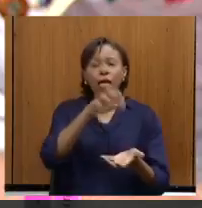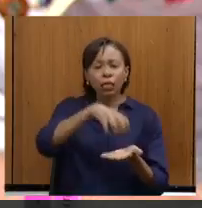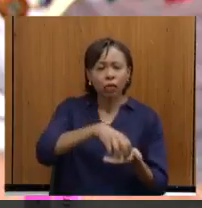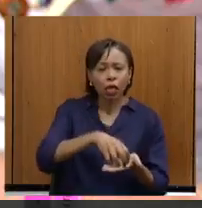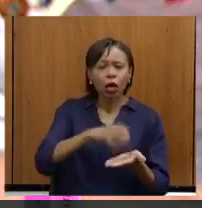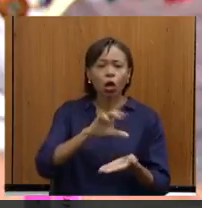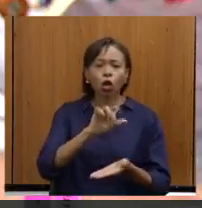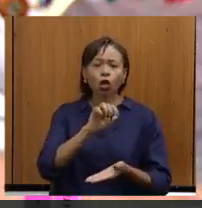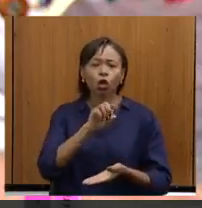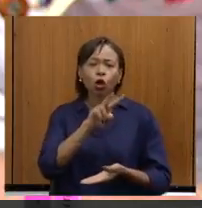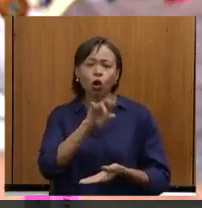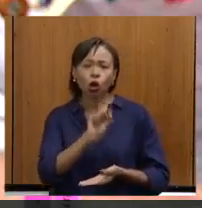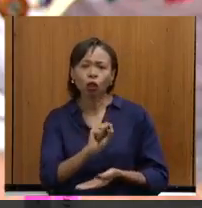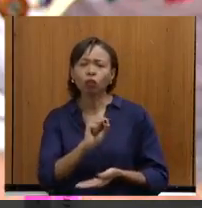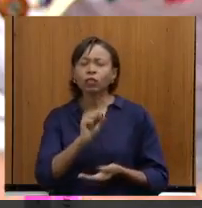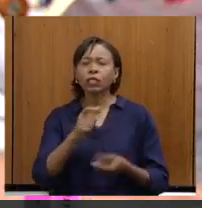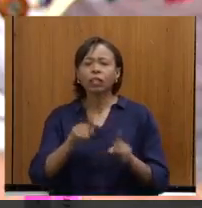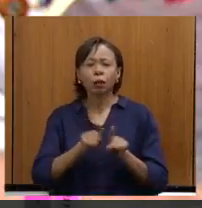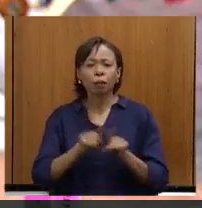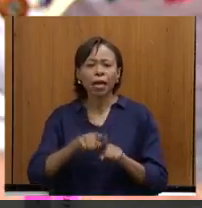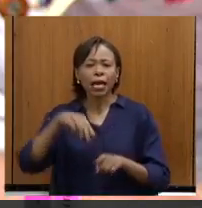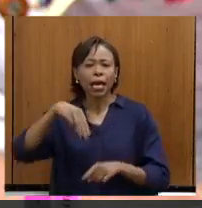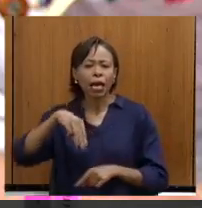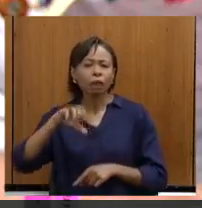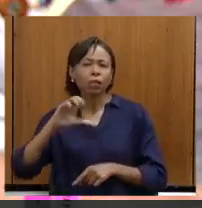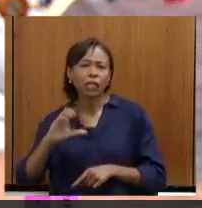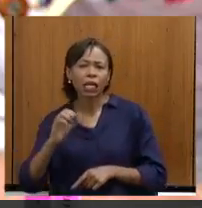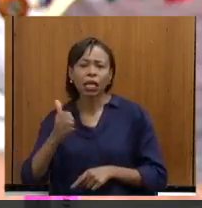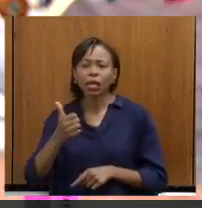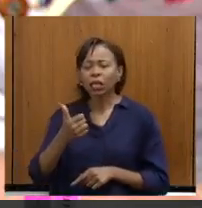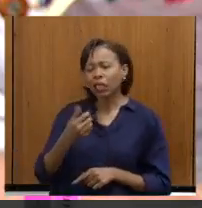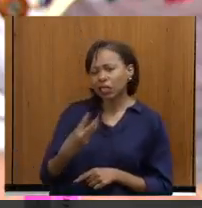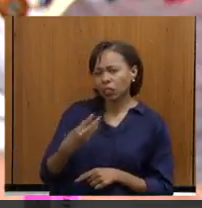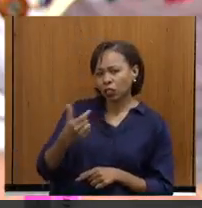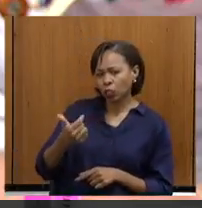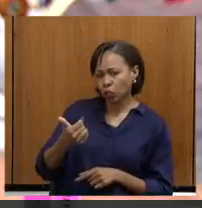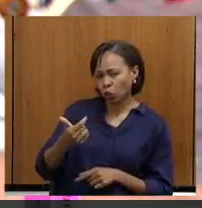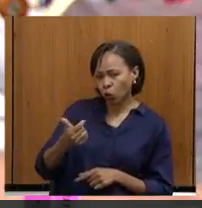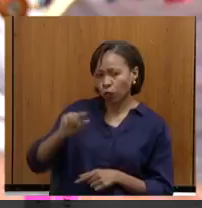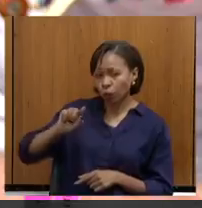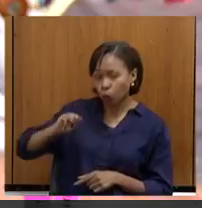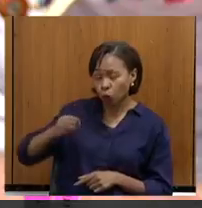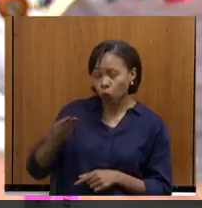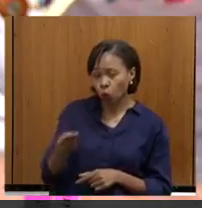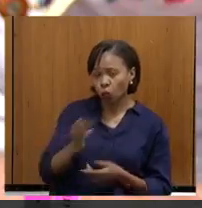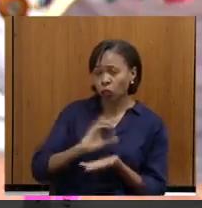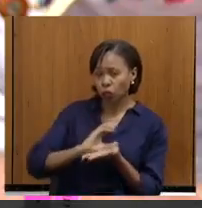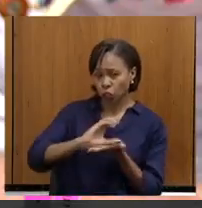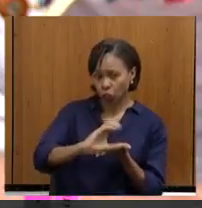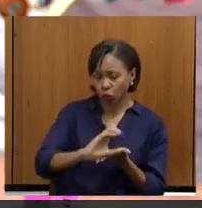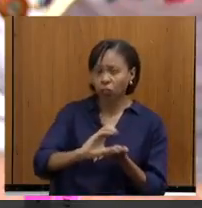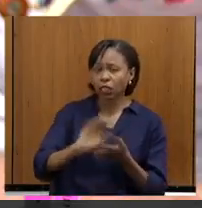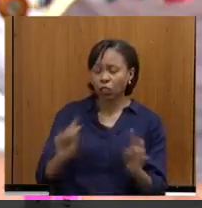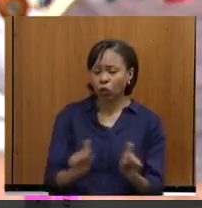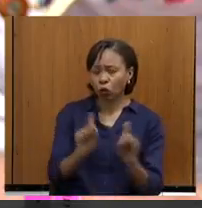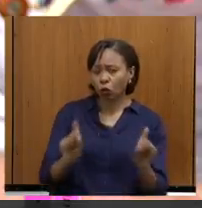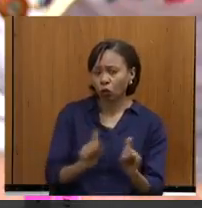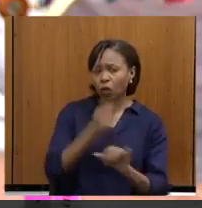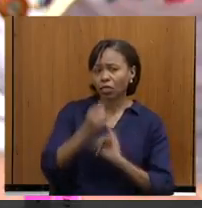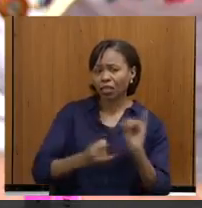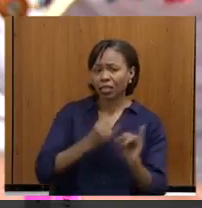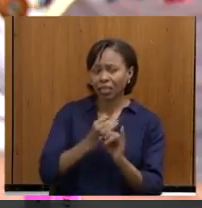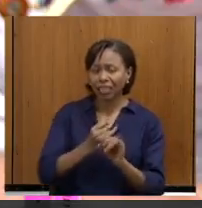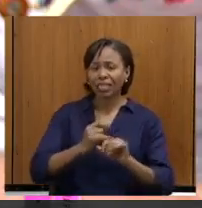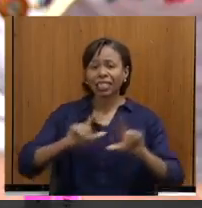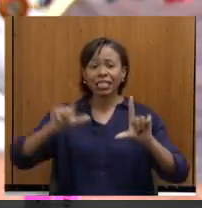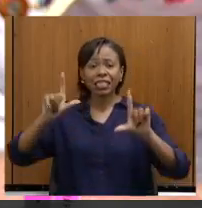IEFA, 18,2 milhões, EMC, 312 milhões de investimentos em digitalização dos canais da Rede Minas.